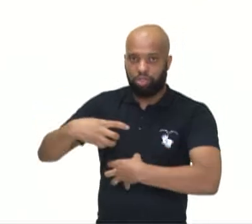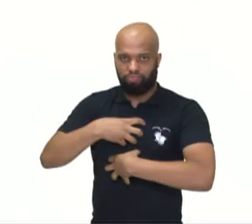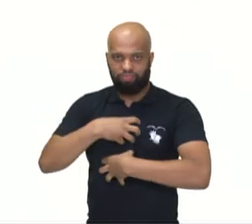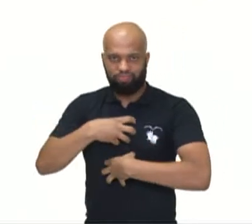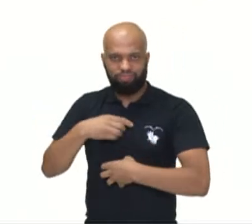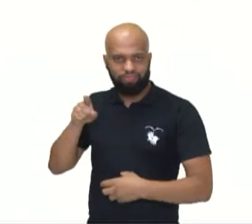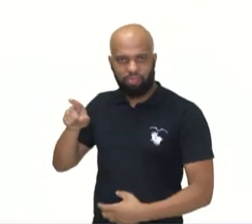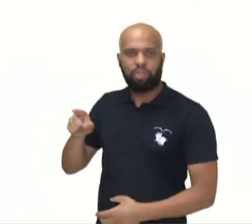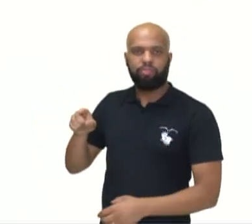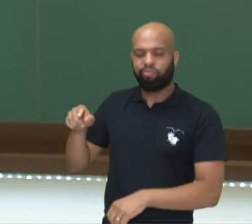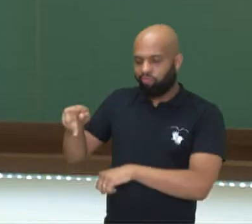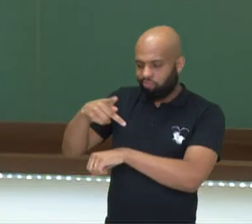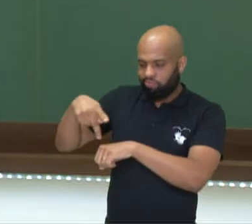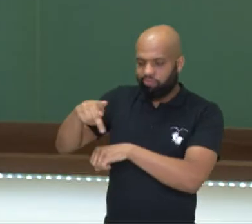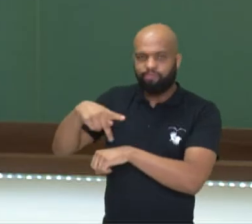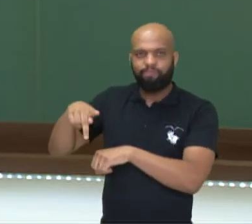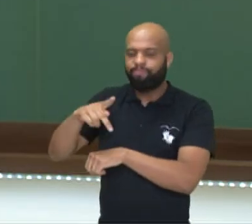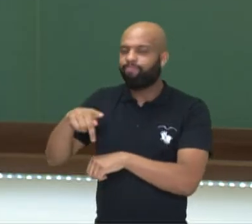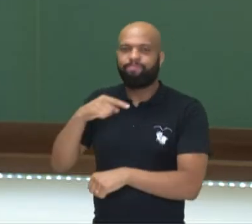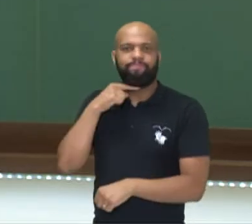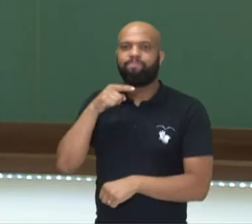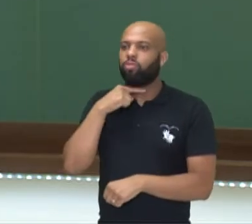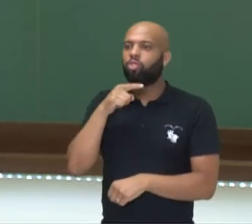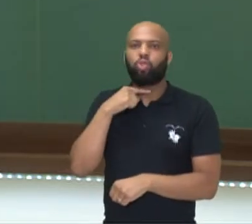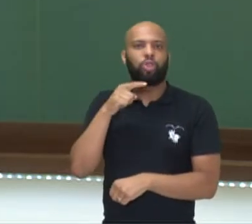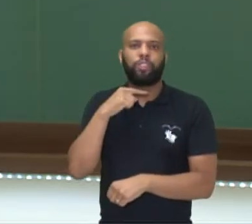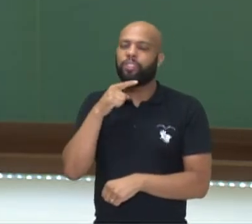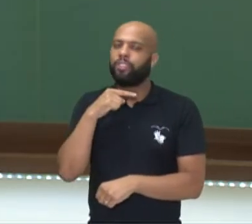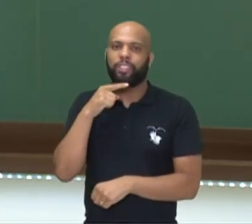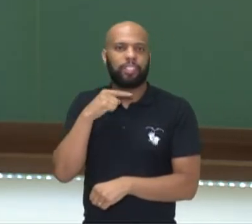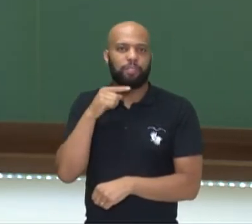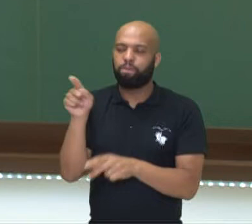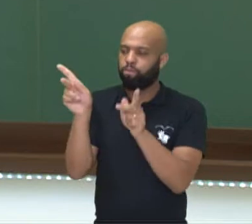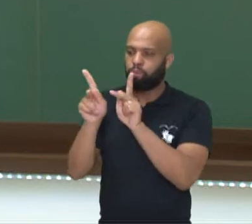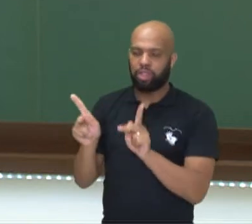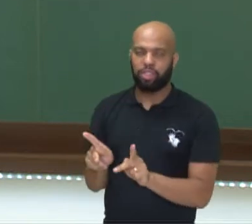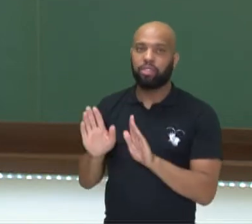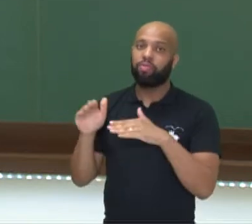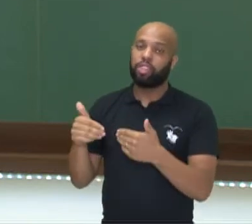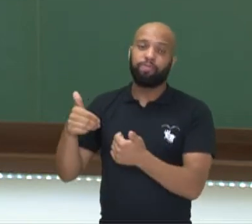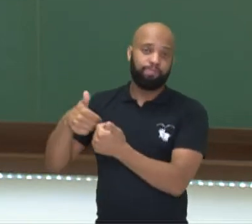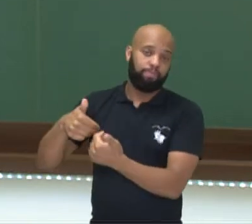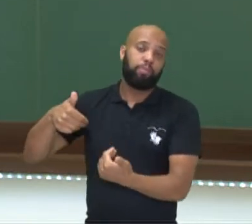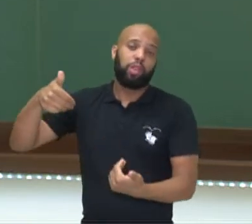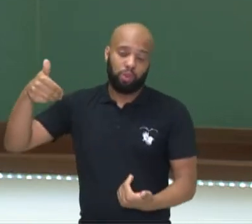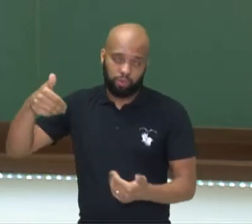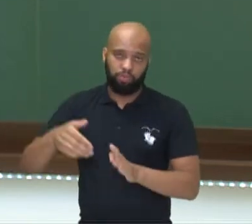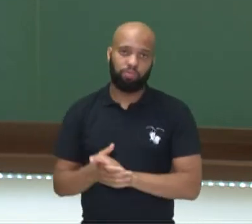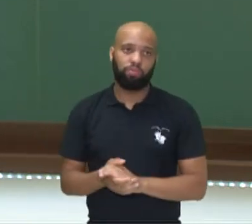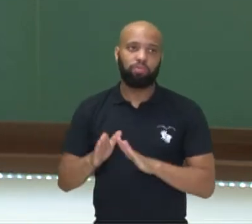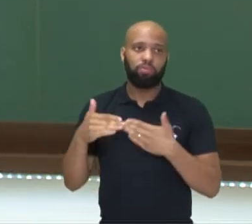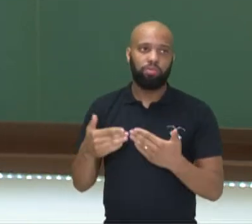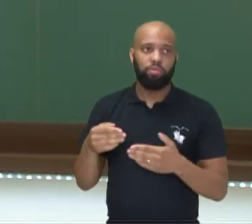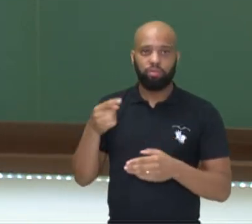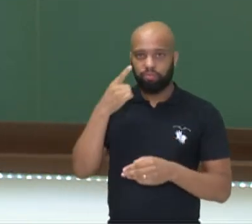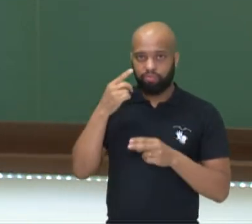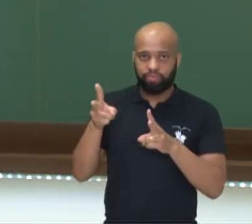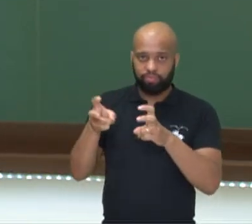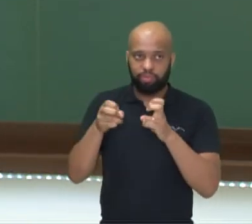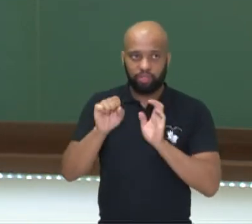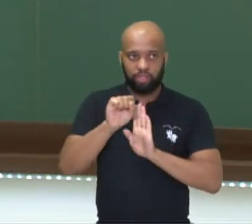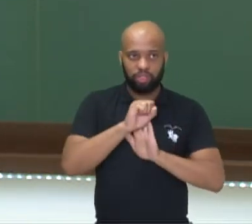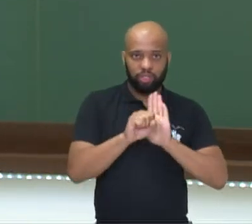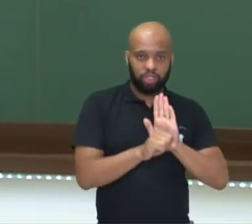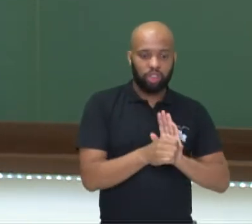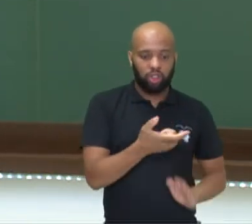internas do país, em que eles não chegaram a consenso e, infelizmente, foram dividindo. Então, gente percebe, em todo o século XX,